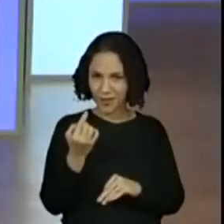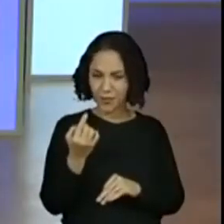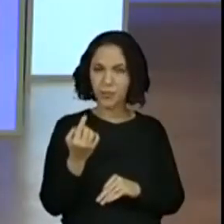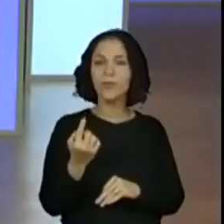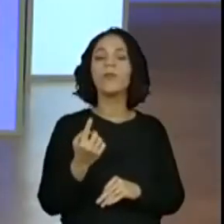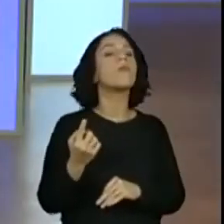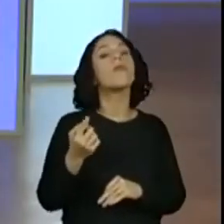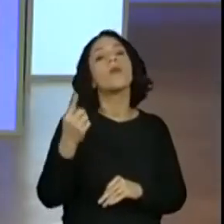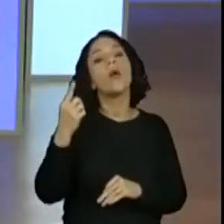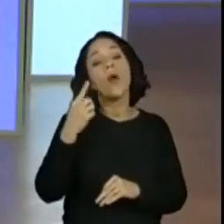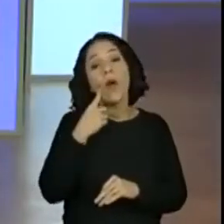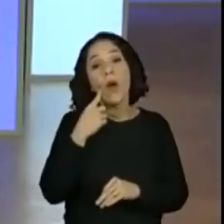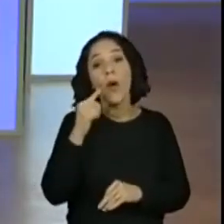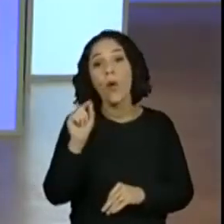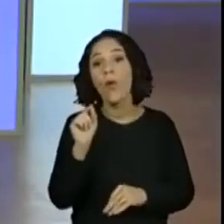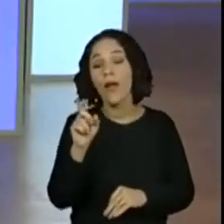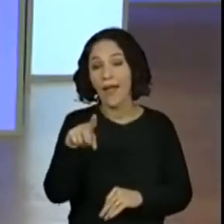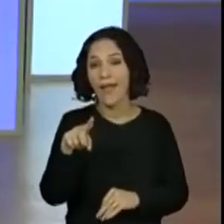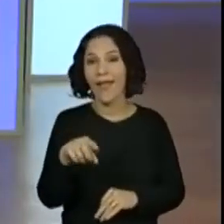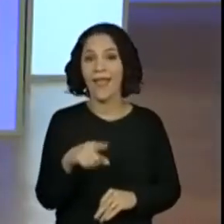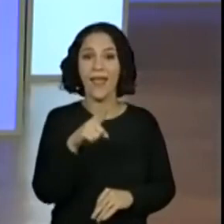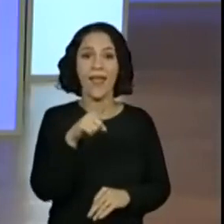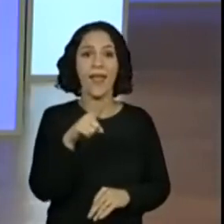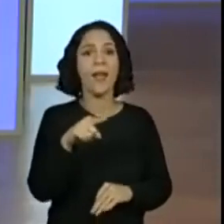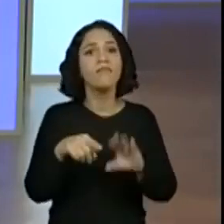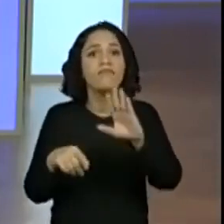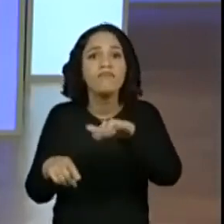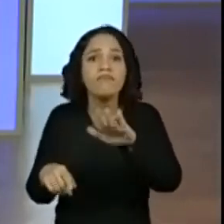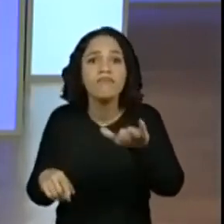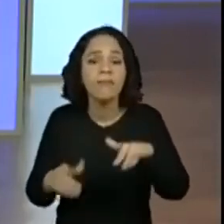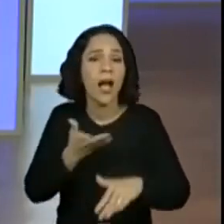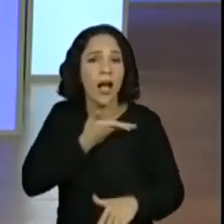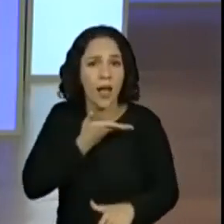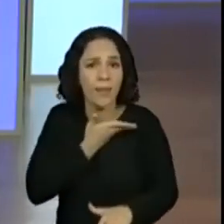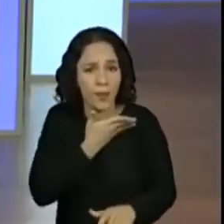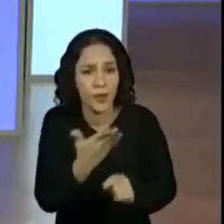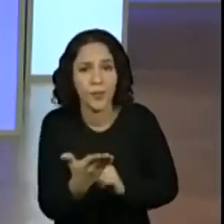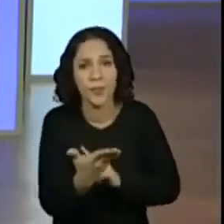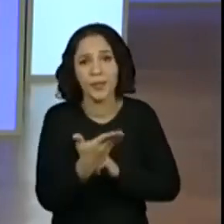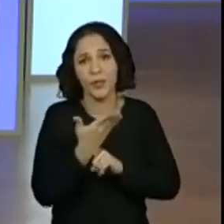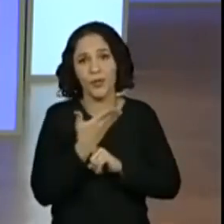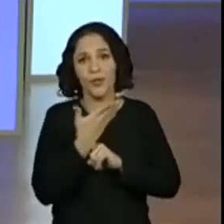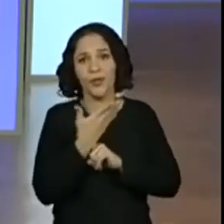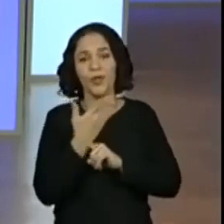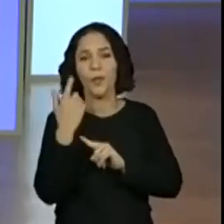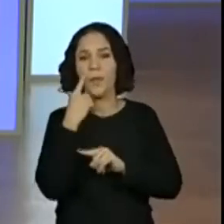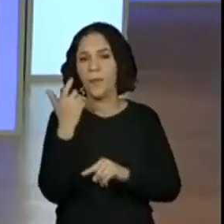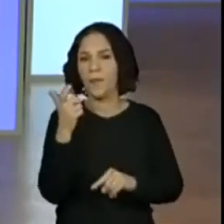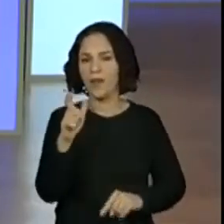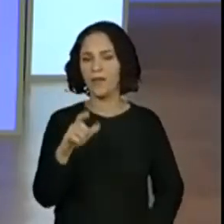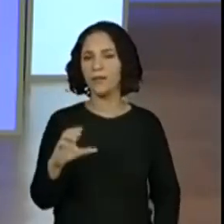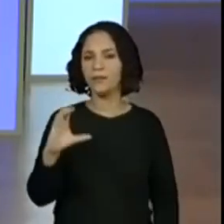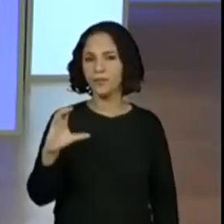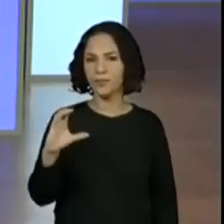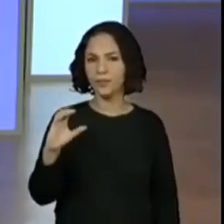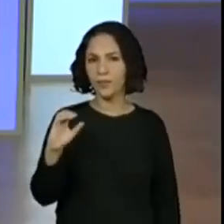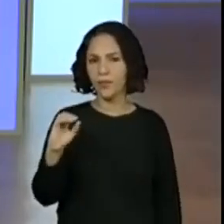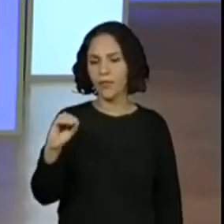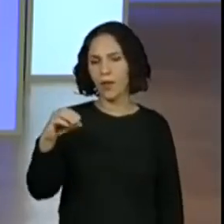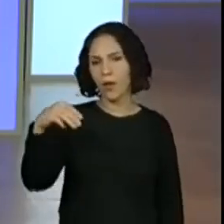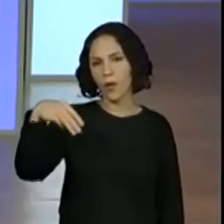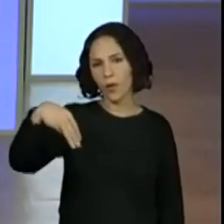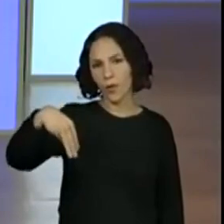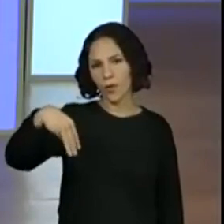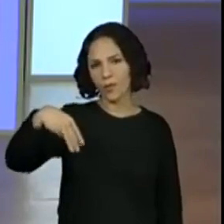companheiro me ajude, certo? Eles têm que achar onde está escrito companheiro me ajude. E para isso eles têm que indicar para a gente, certo,